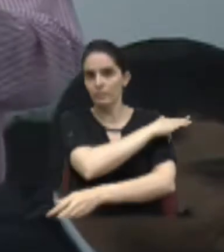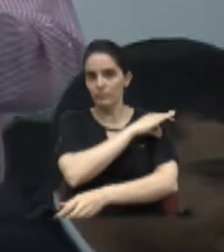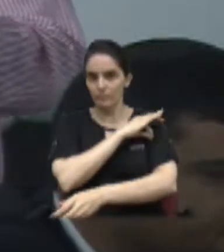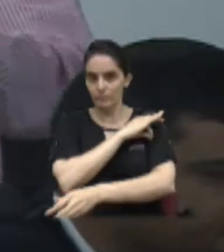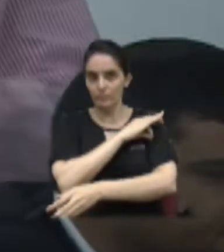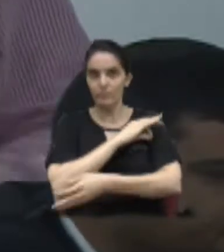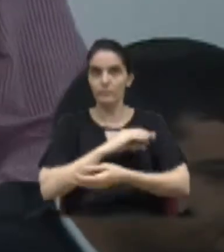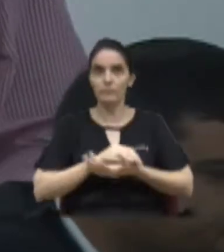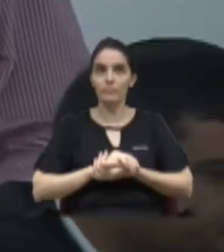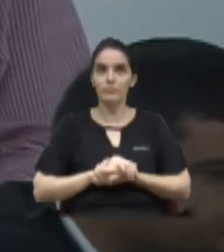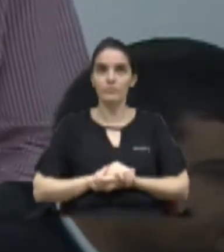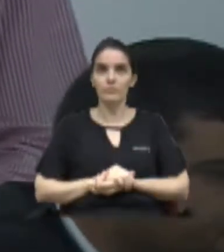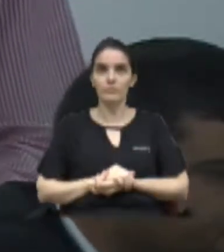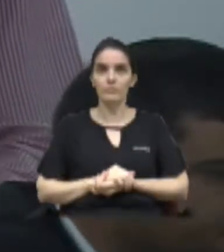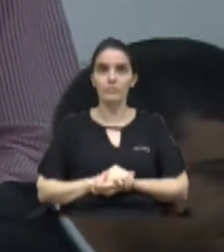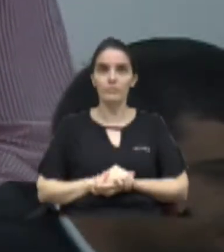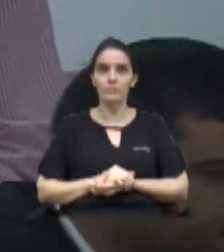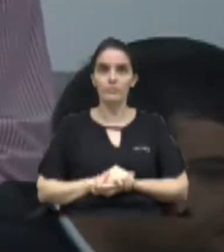Anderson...